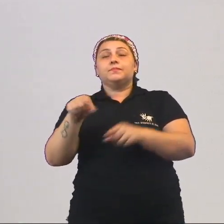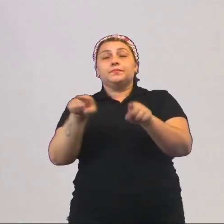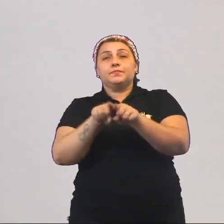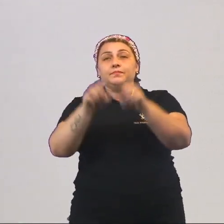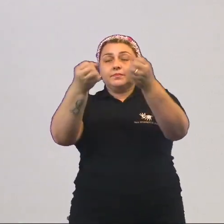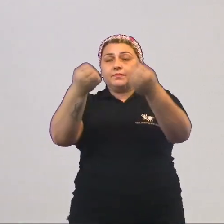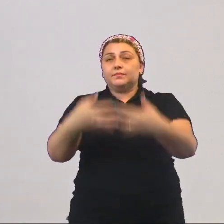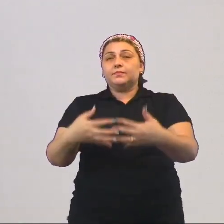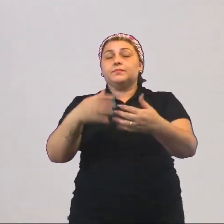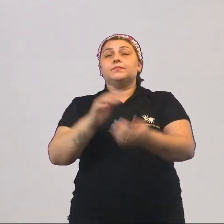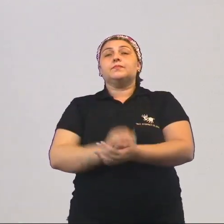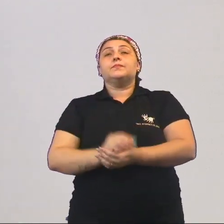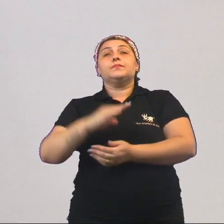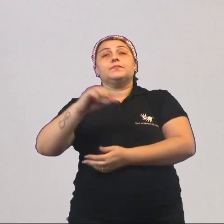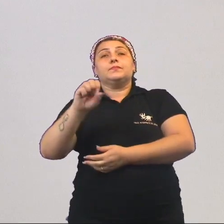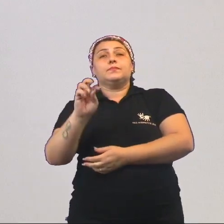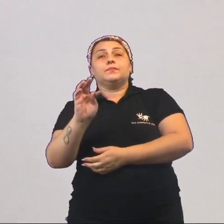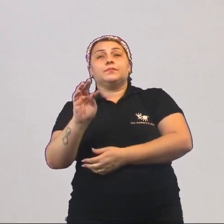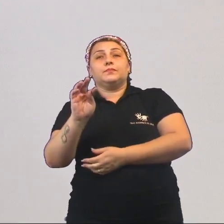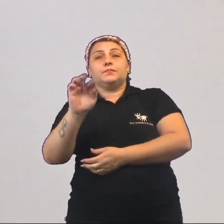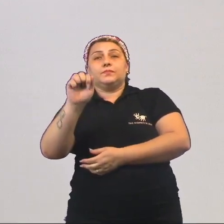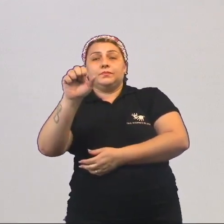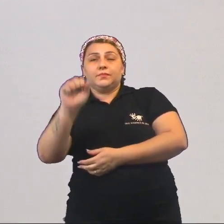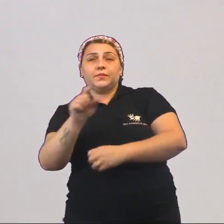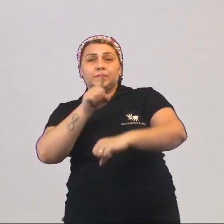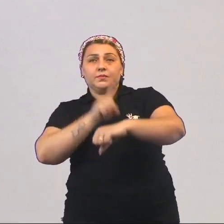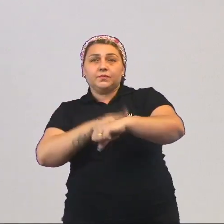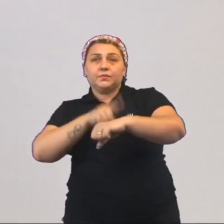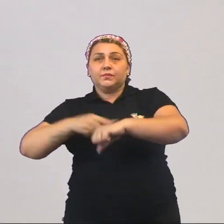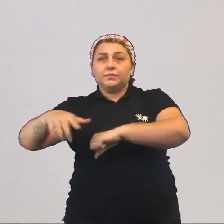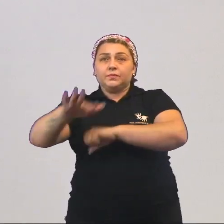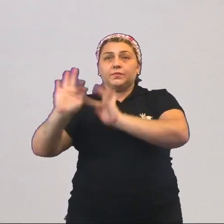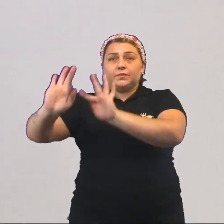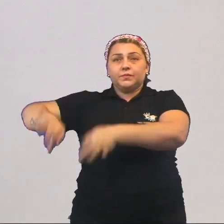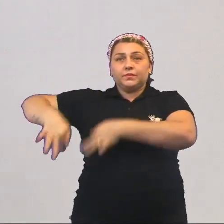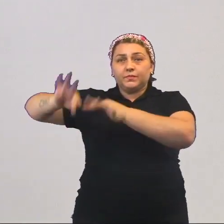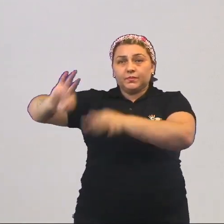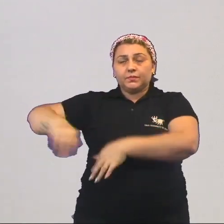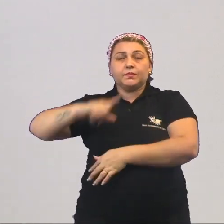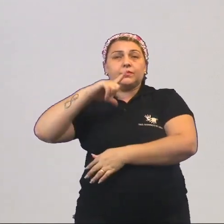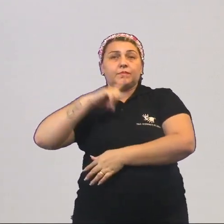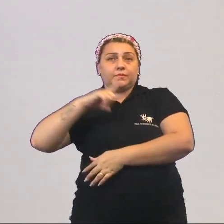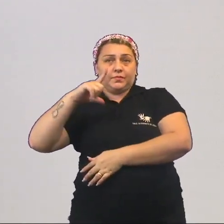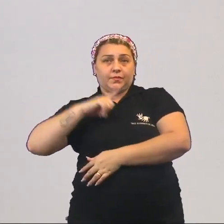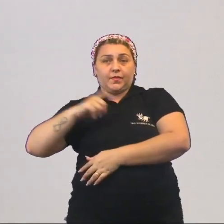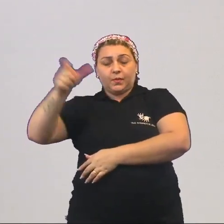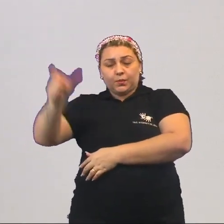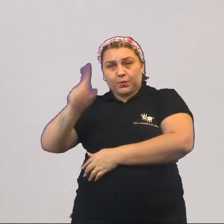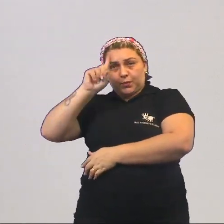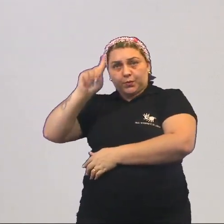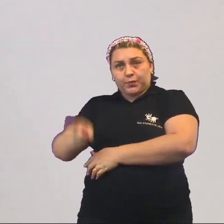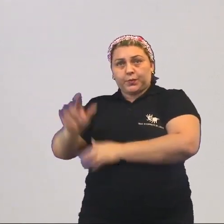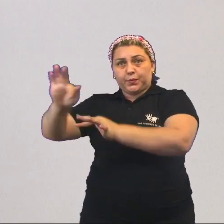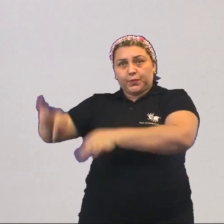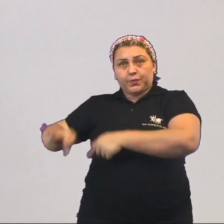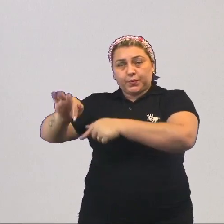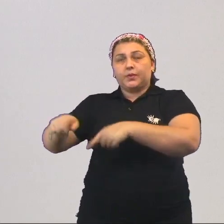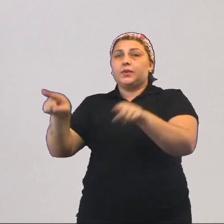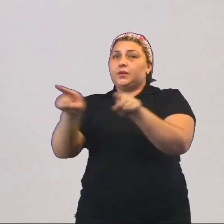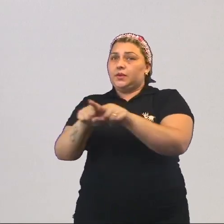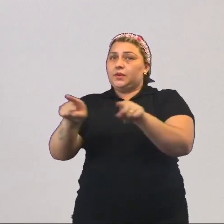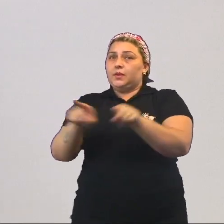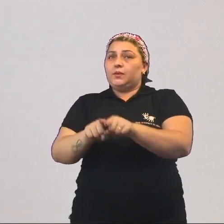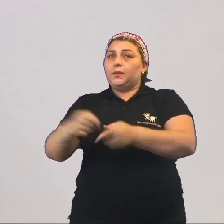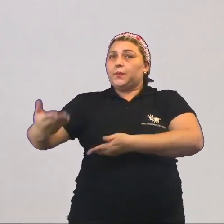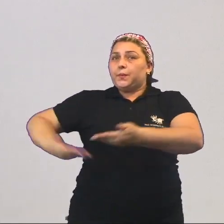consideração as castas, a época da sociedade feudal, nós tínhamos o senhor feudal e nós tínhamos justamente